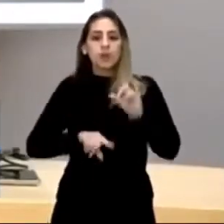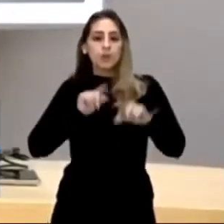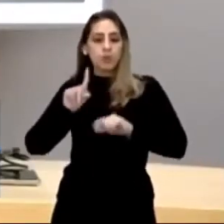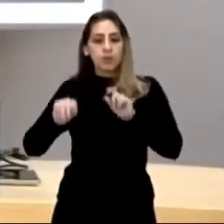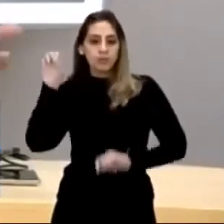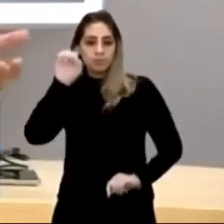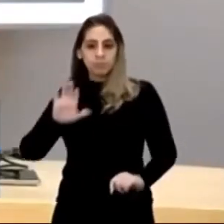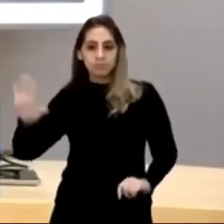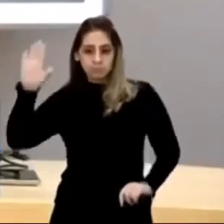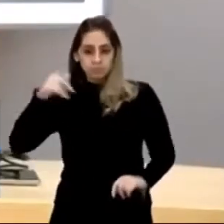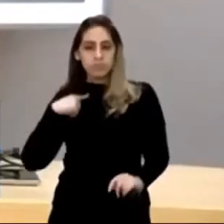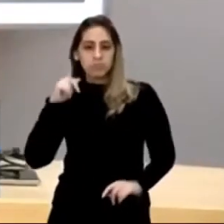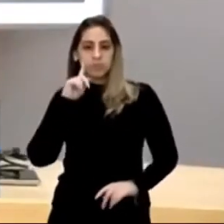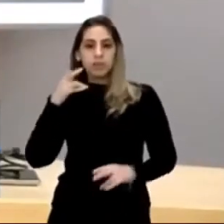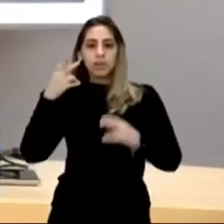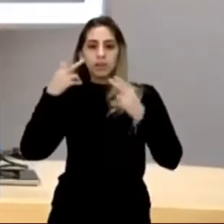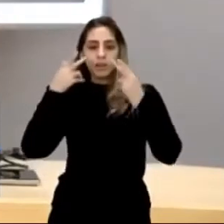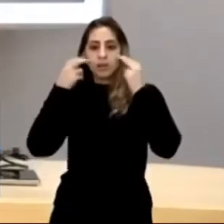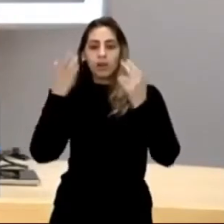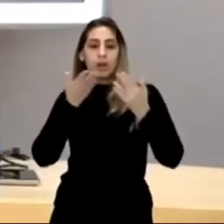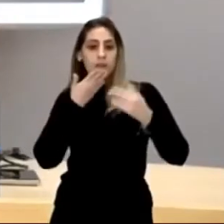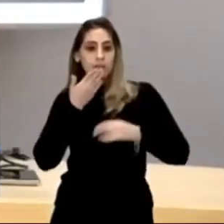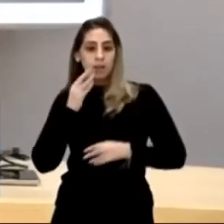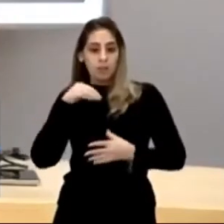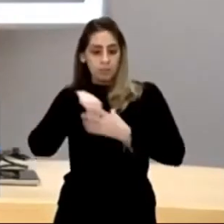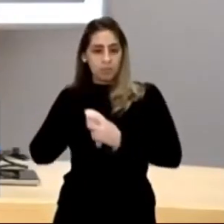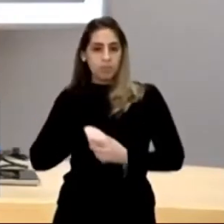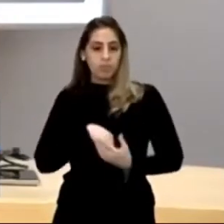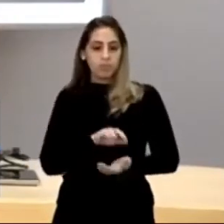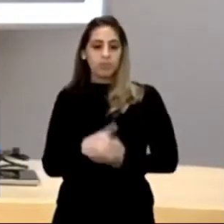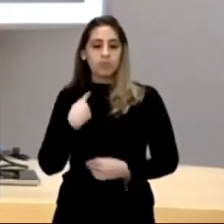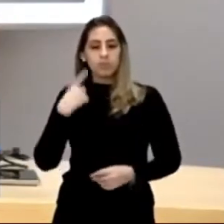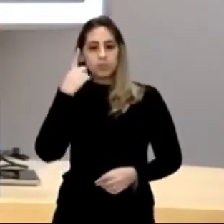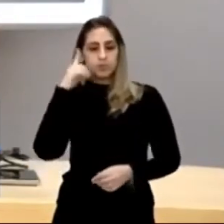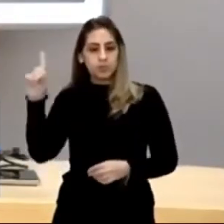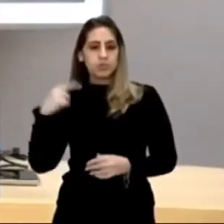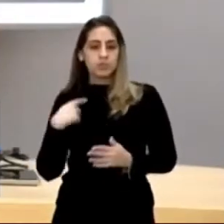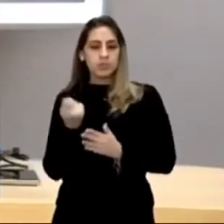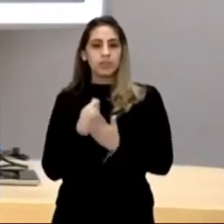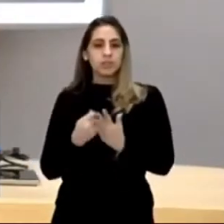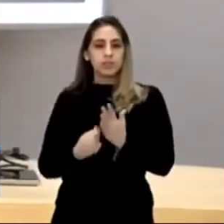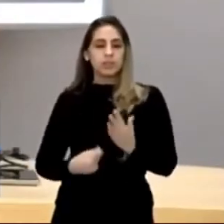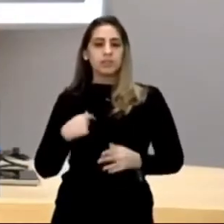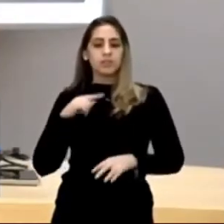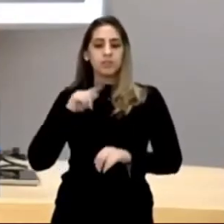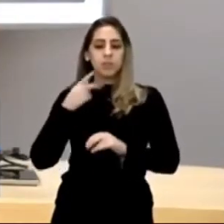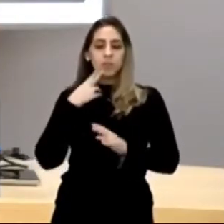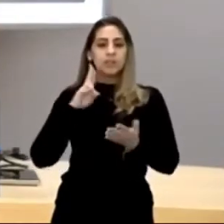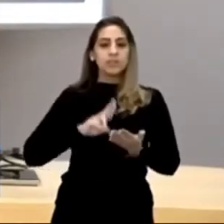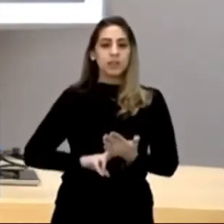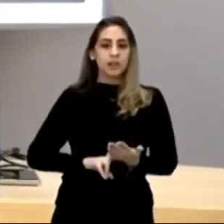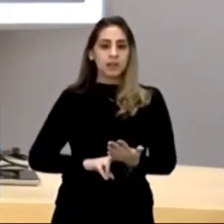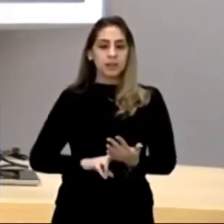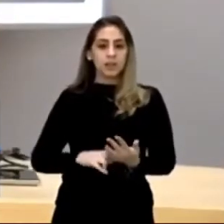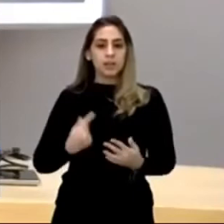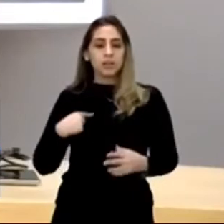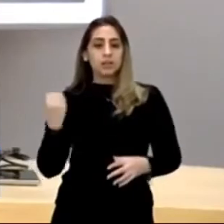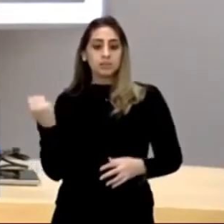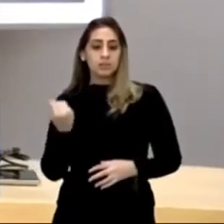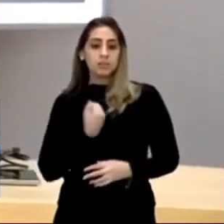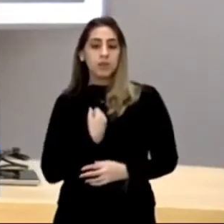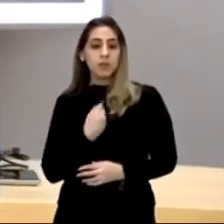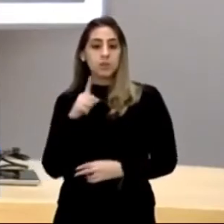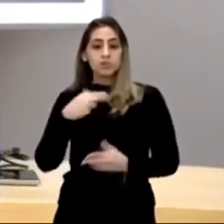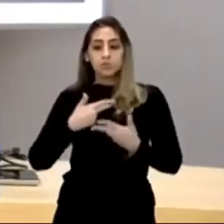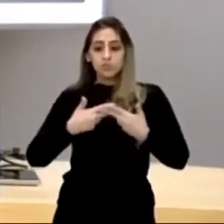estar entre, entre a tribo, que o Crao, escolheu, e um dia, escreveu, escreveu algumas cartas, e se matou, de